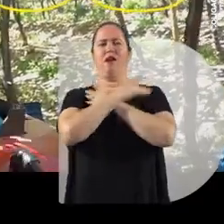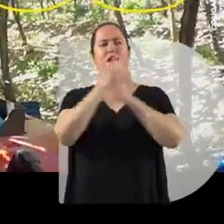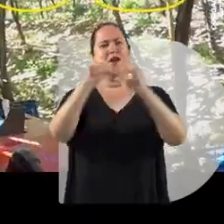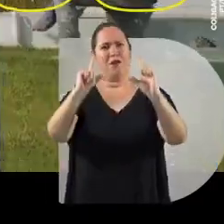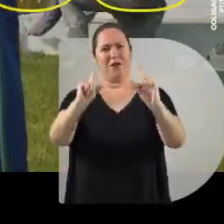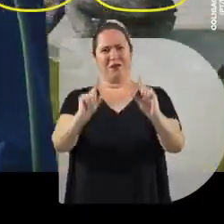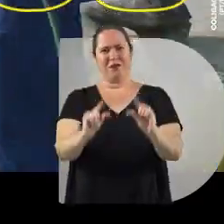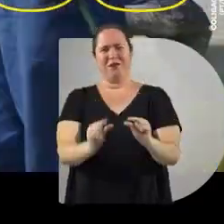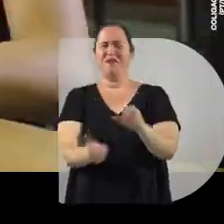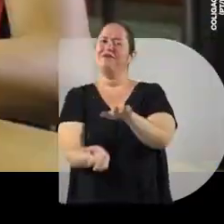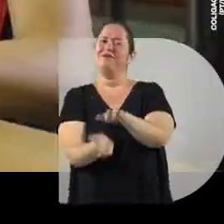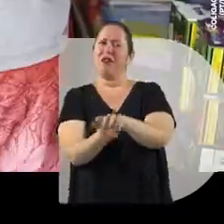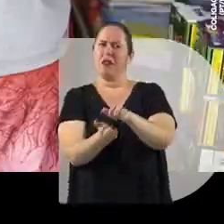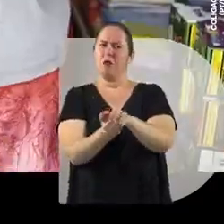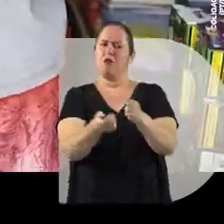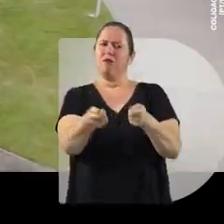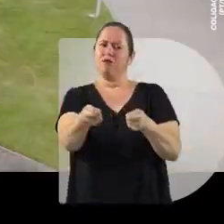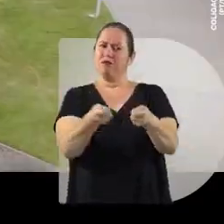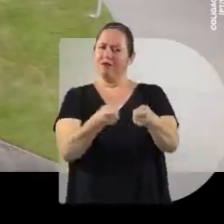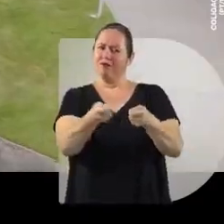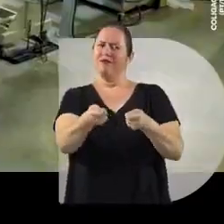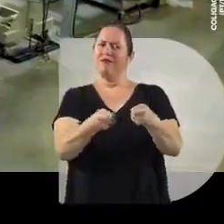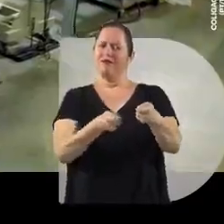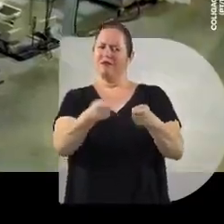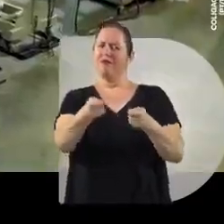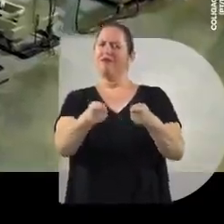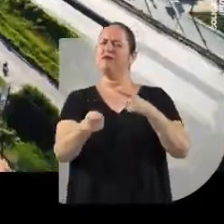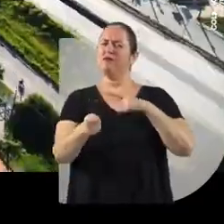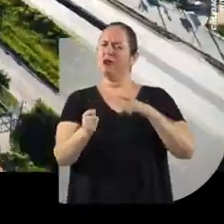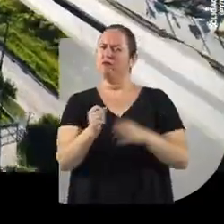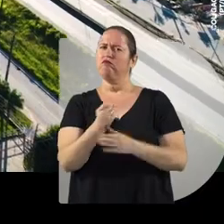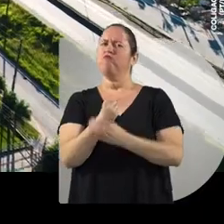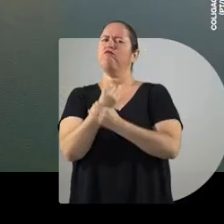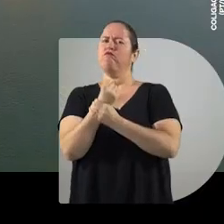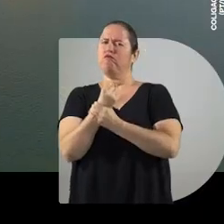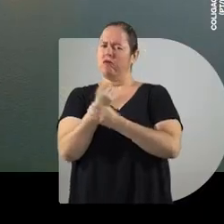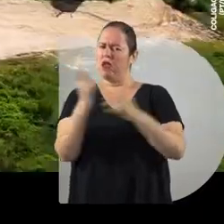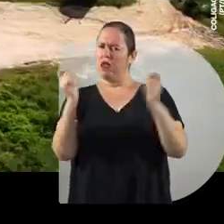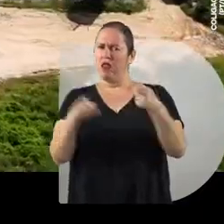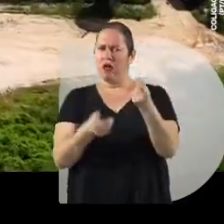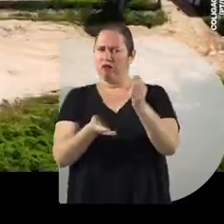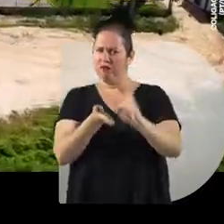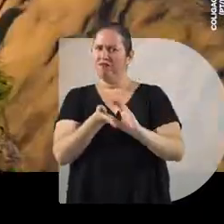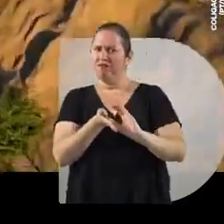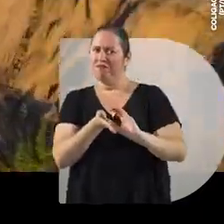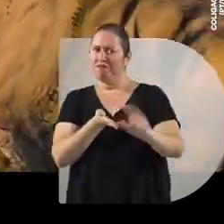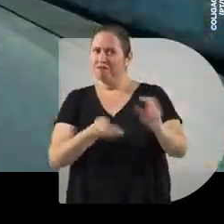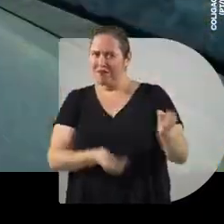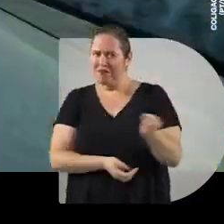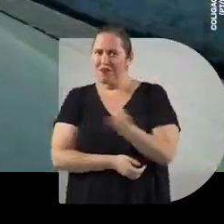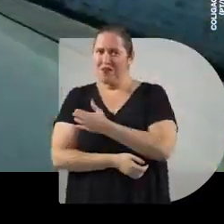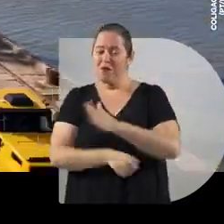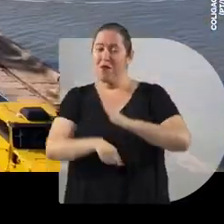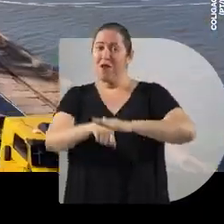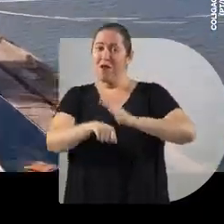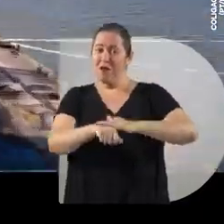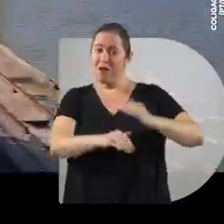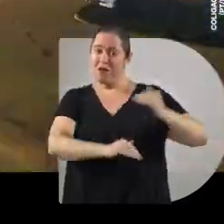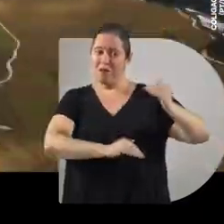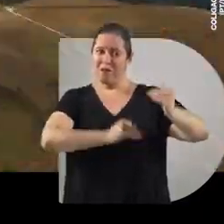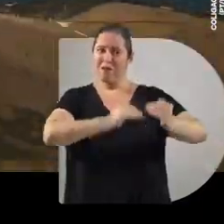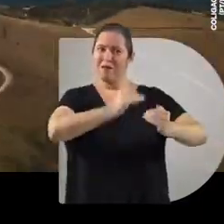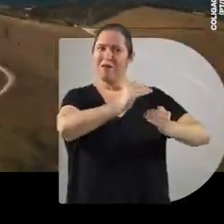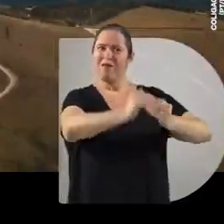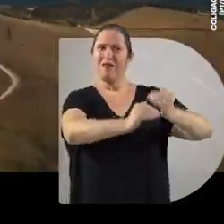começando a cair. Pernambuco está equilibrado, com as contas em dia e saldo para novos investimentos. É hora do